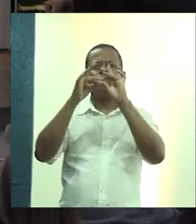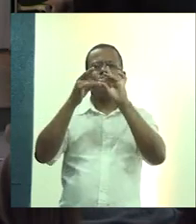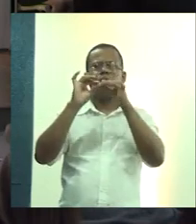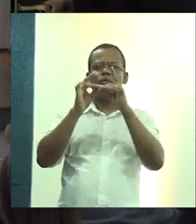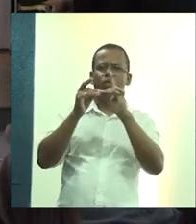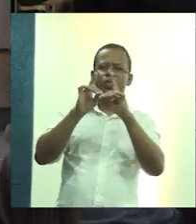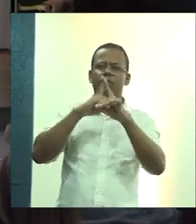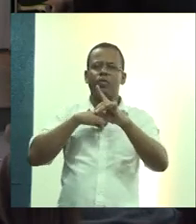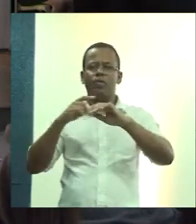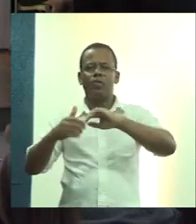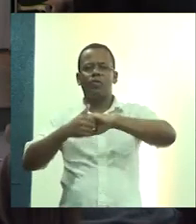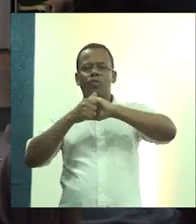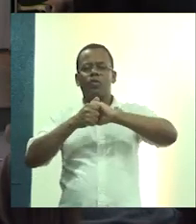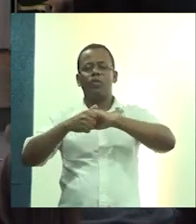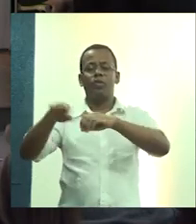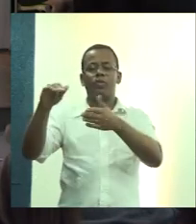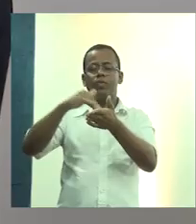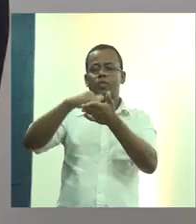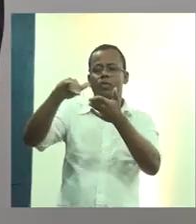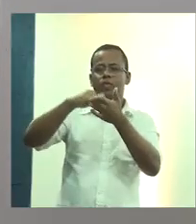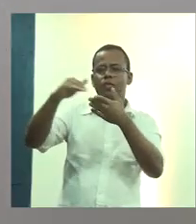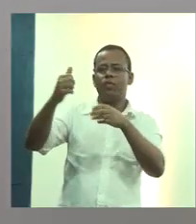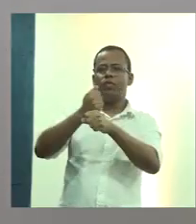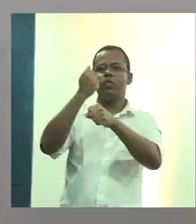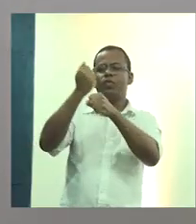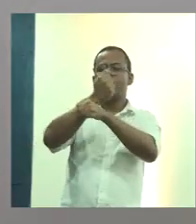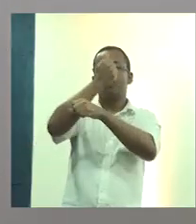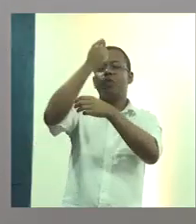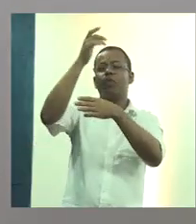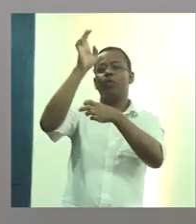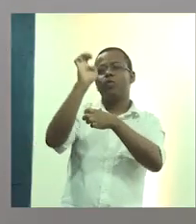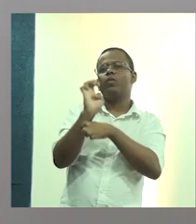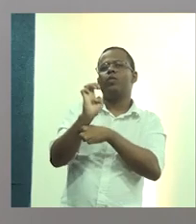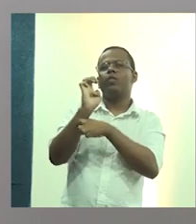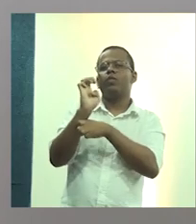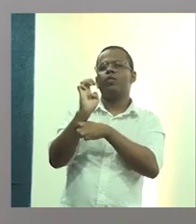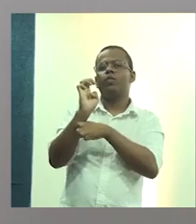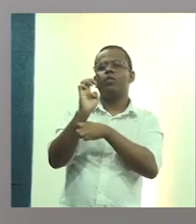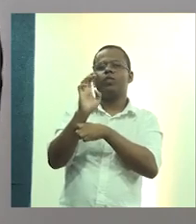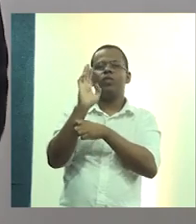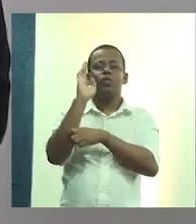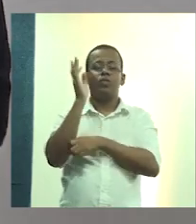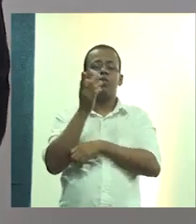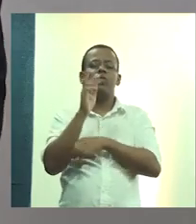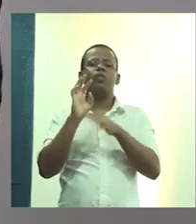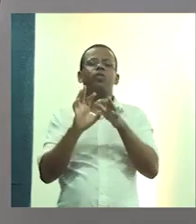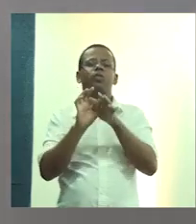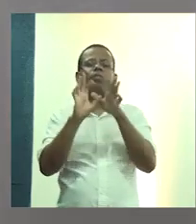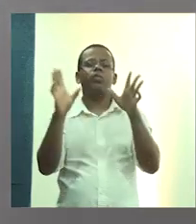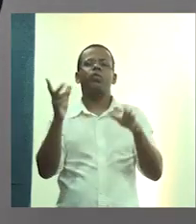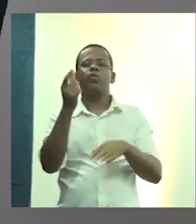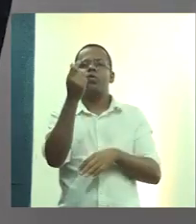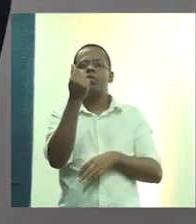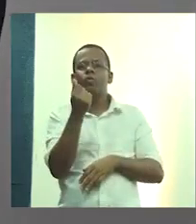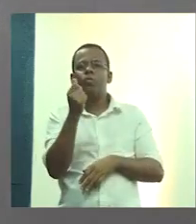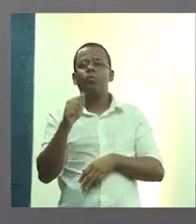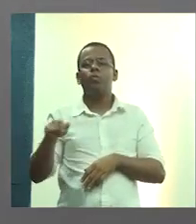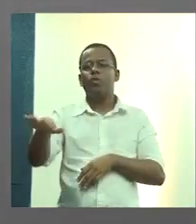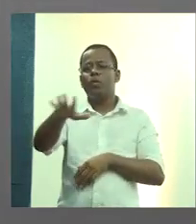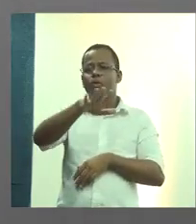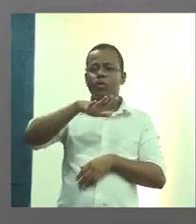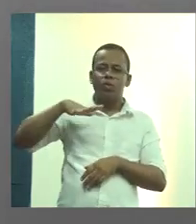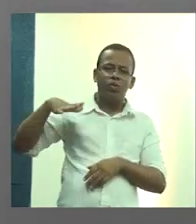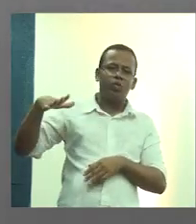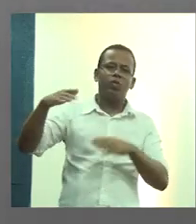com a Secretaria de Obras Públicas do Estado, foi disponibilizado um valor para a região metropolitana de Porto